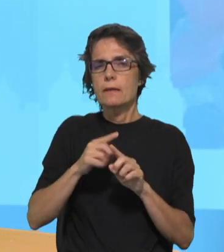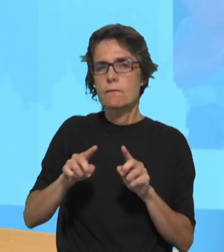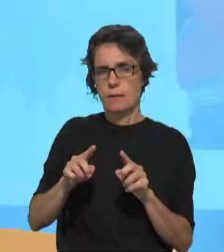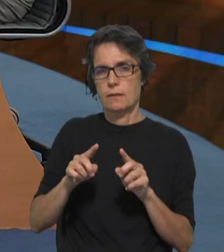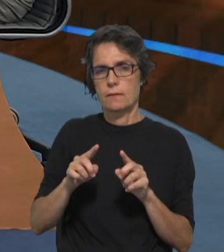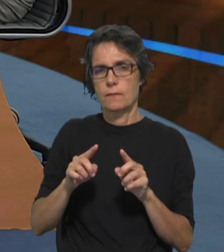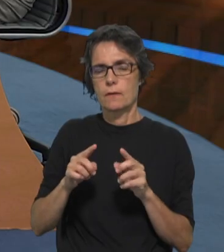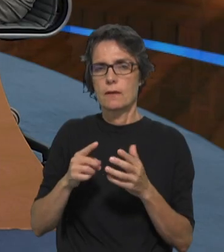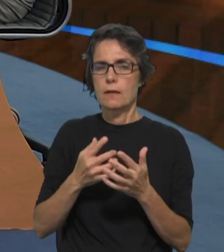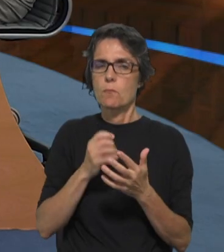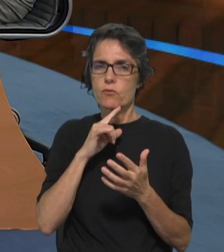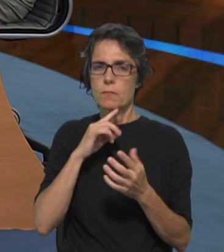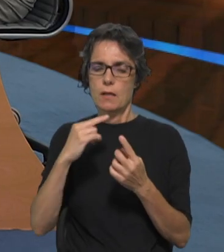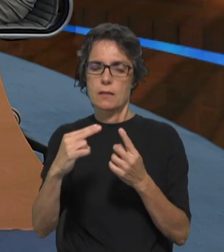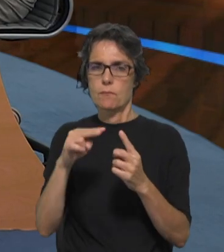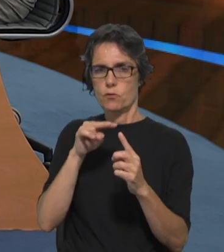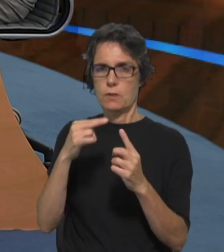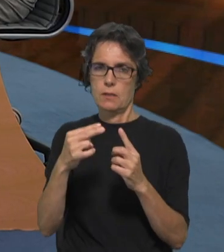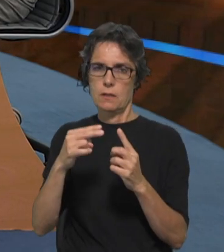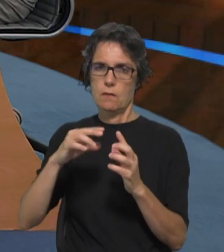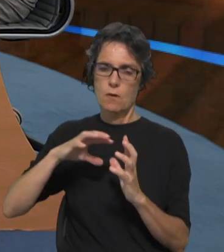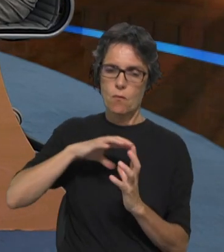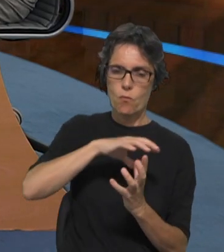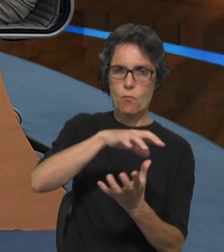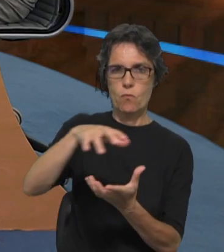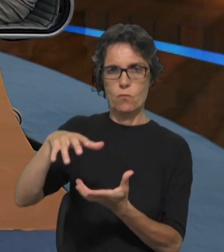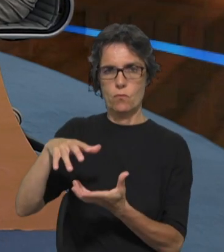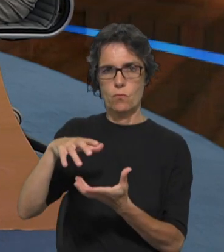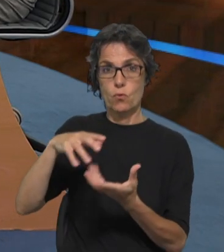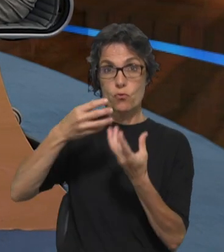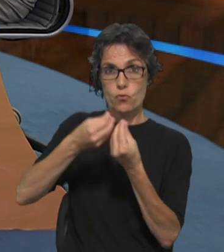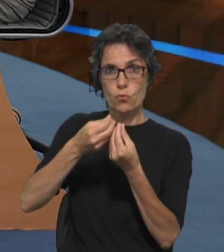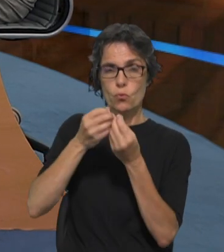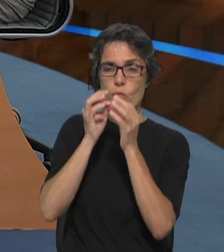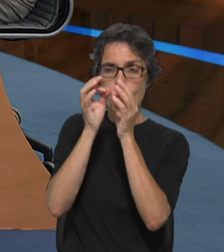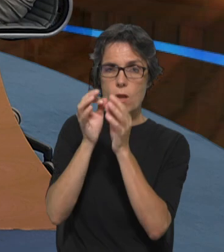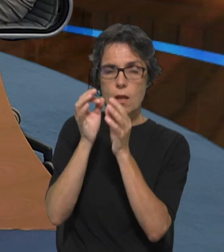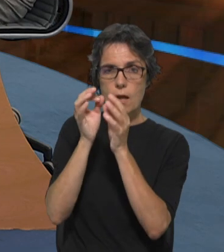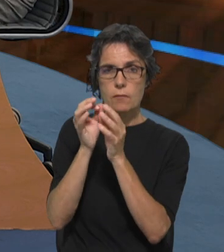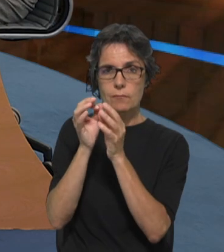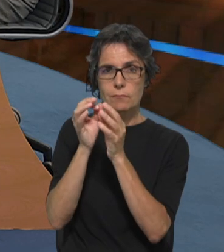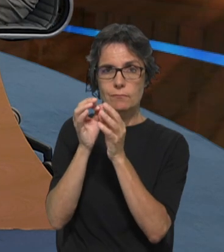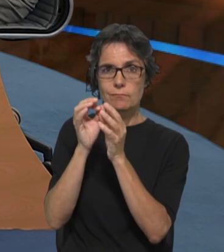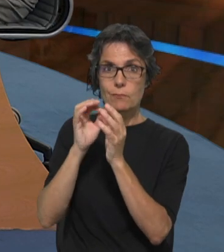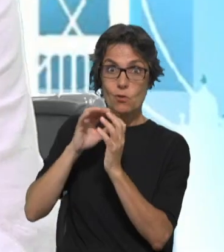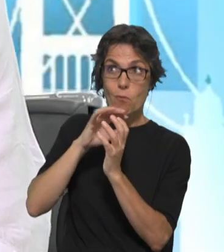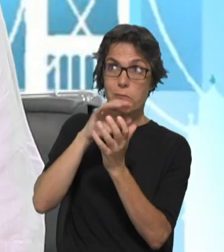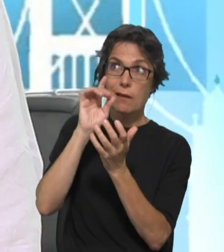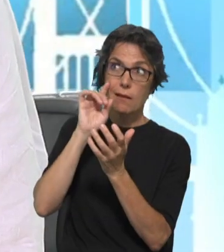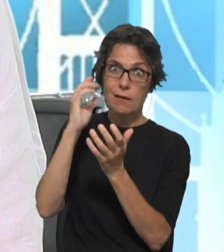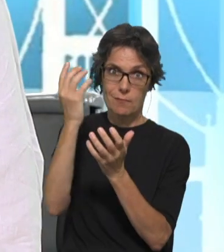olhar o mundo nesta globalidade também, neste cuidado pela... Pela Casa Comum, exatamente. Pela